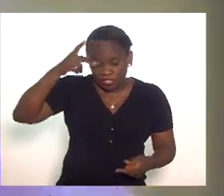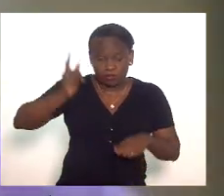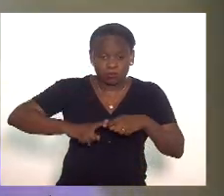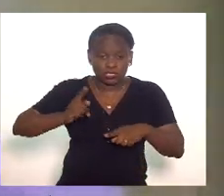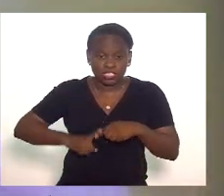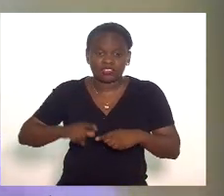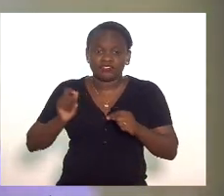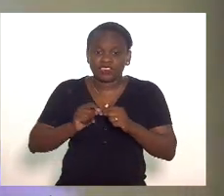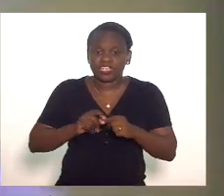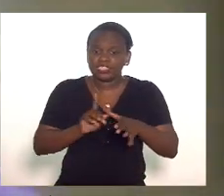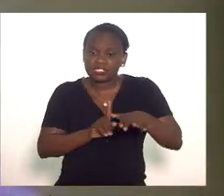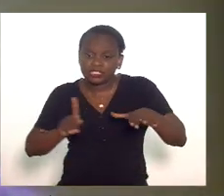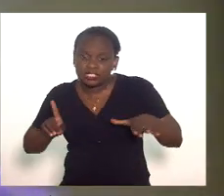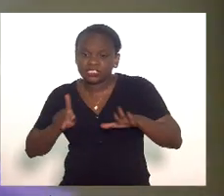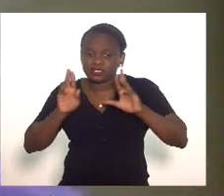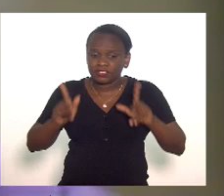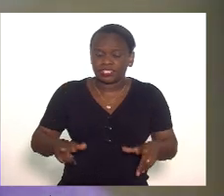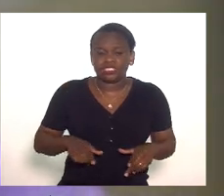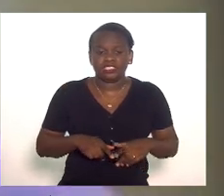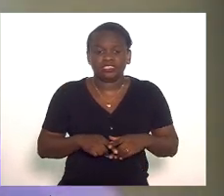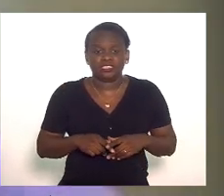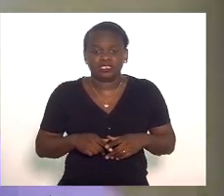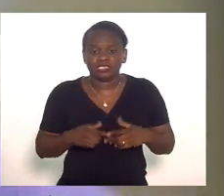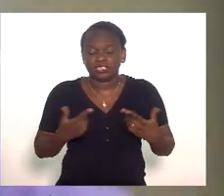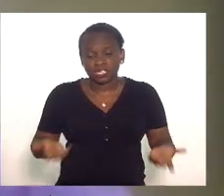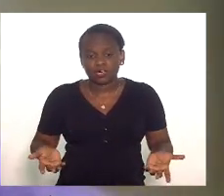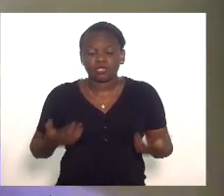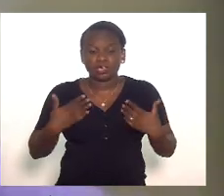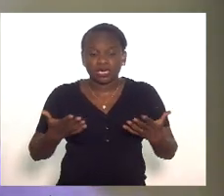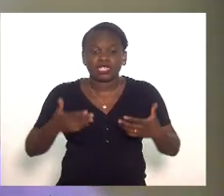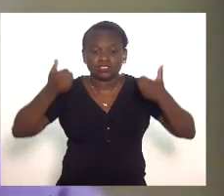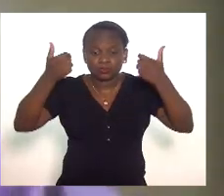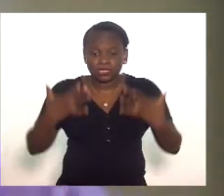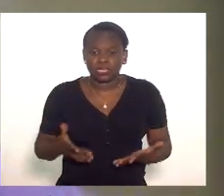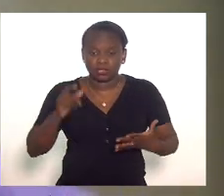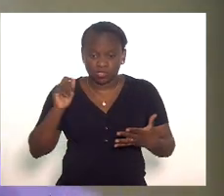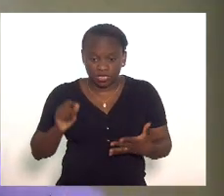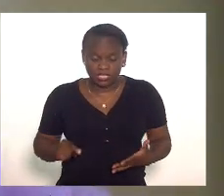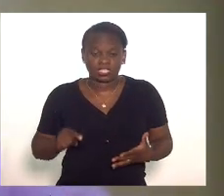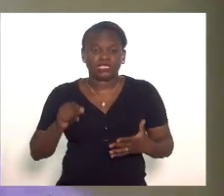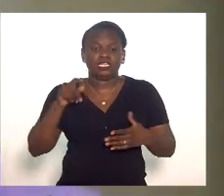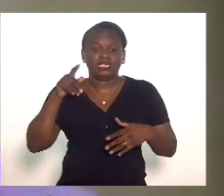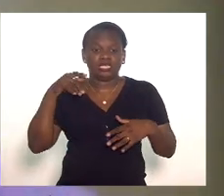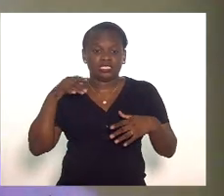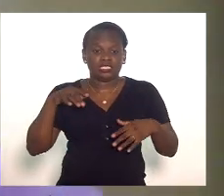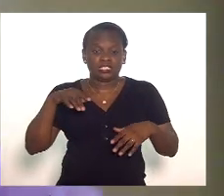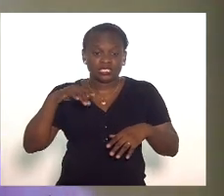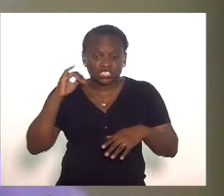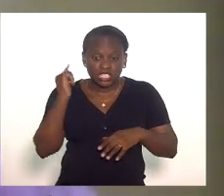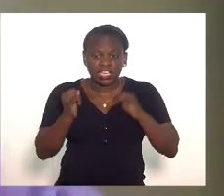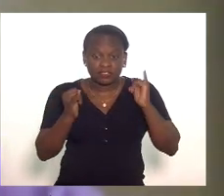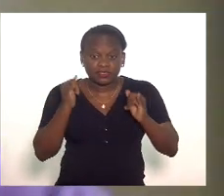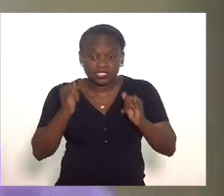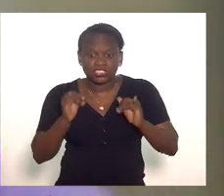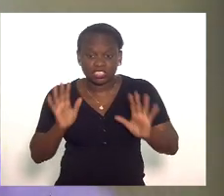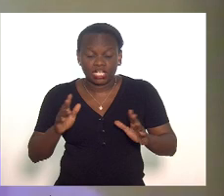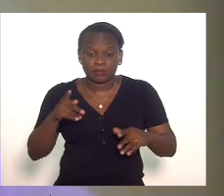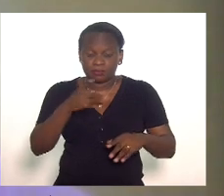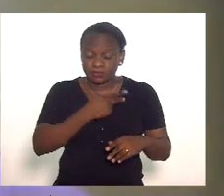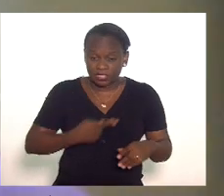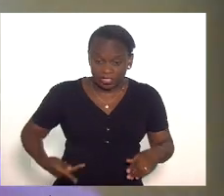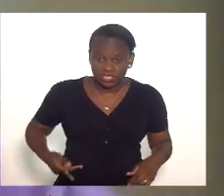medidas de isolamento social portanto eu quero aqui dizer que o sinal ou os sinais que o presidente está